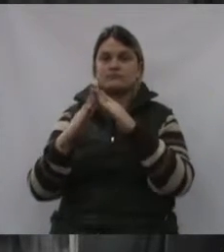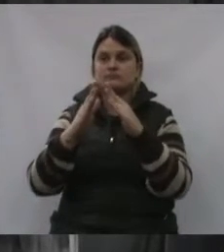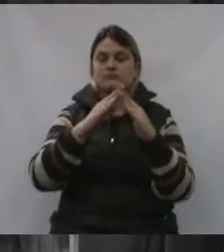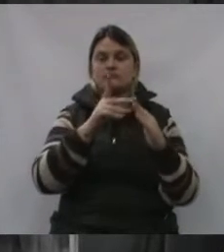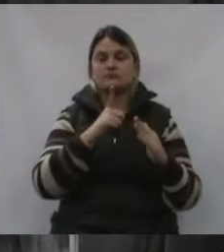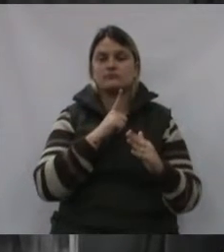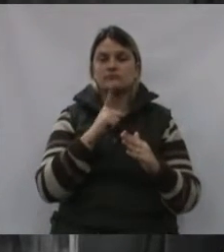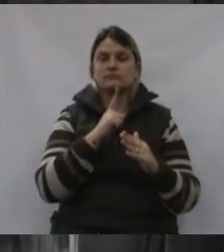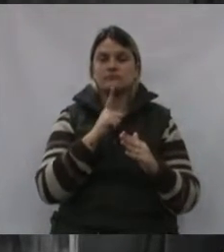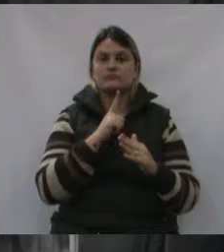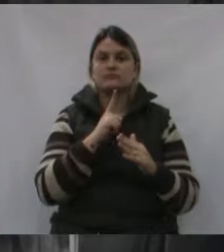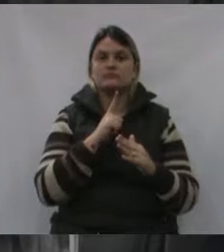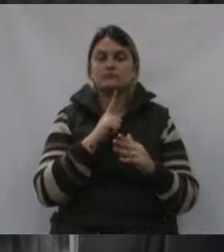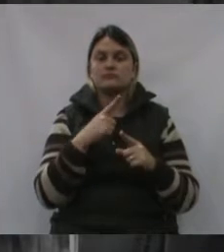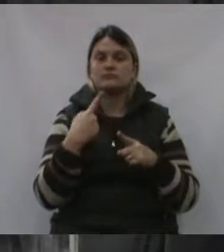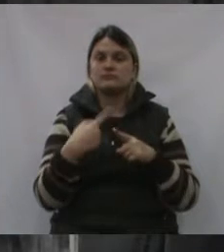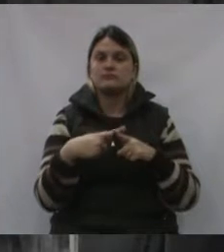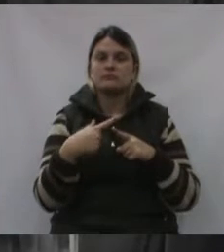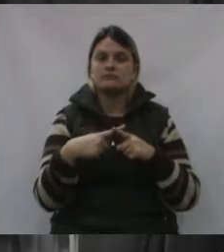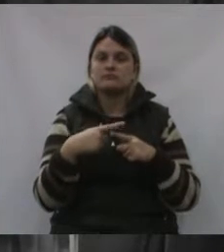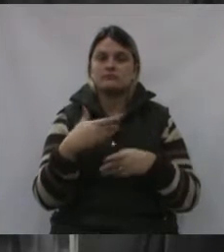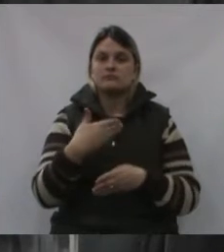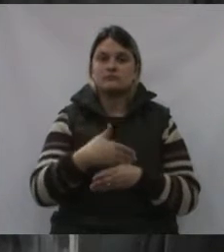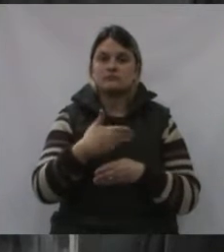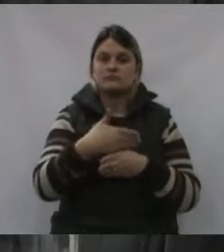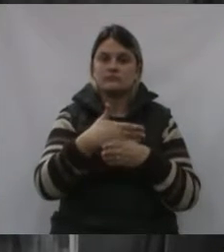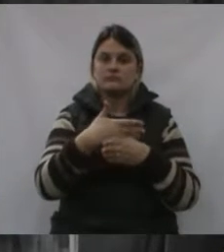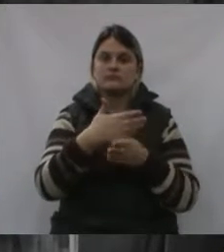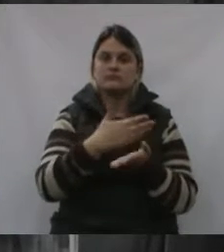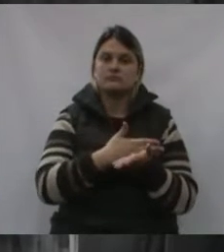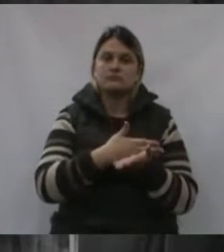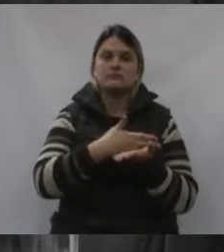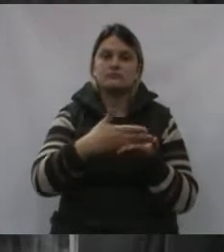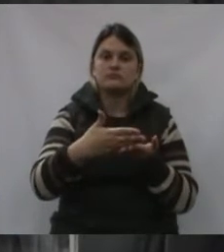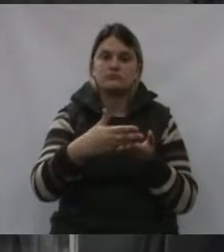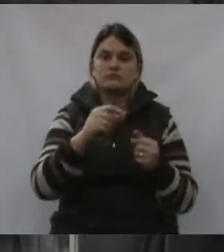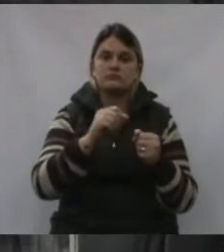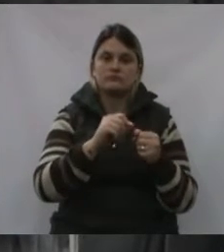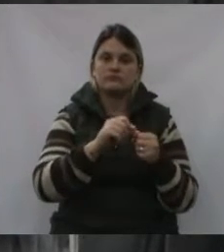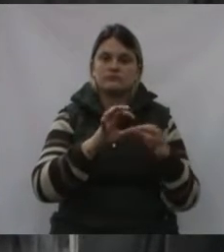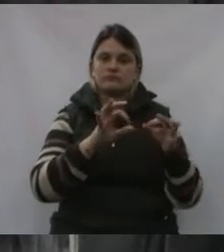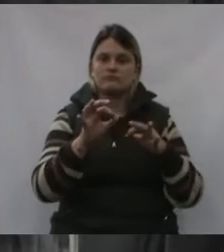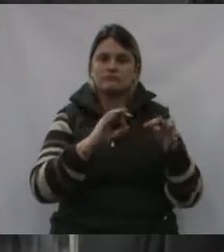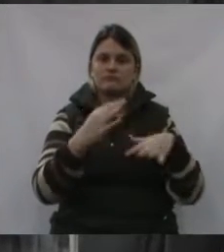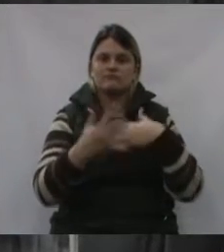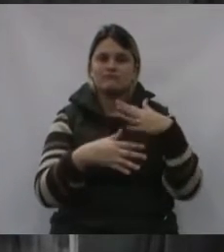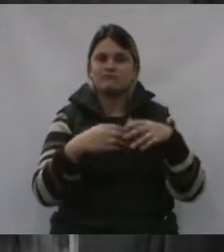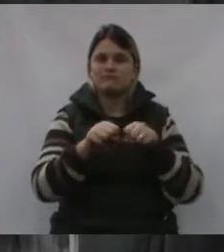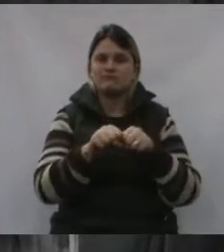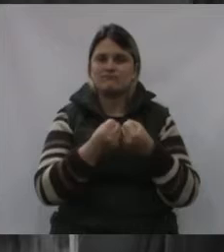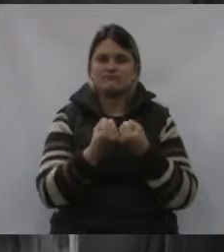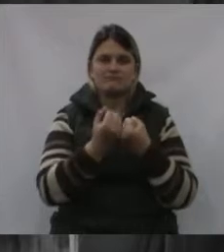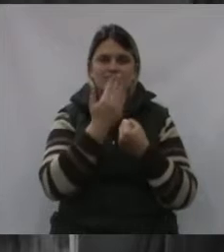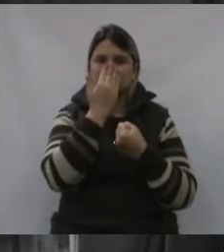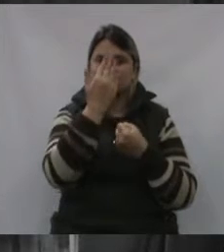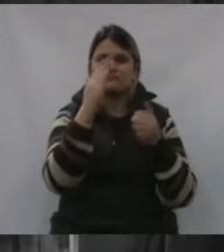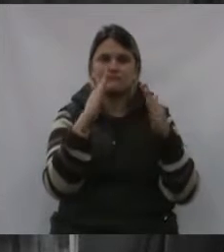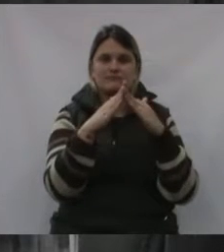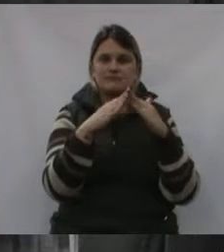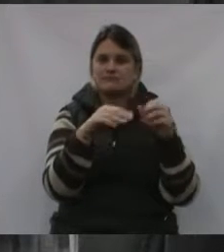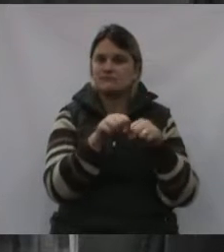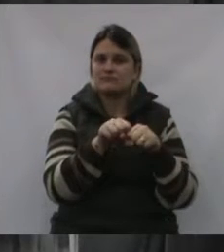devido a essa obra que foi começado, feitos transtornos, calçadas detonadas,